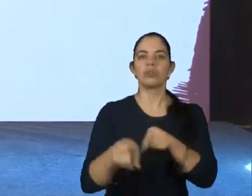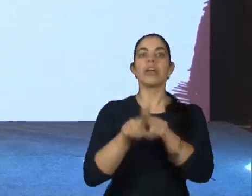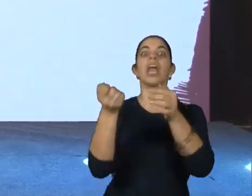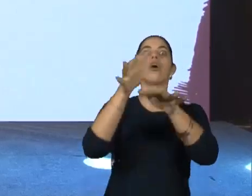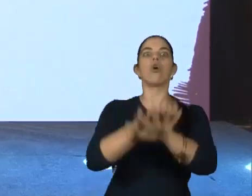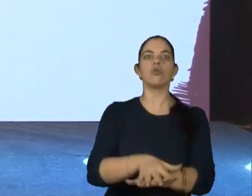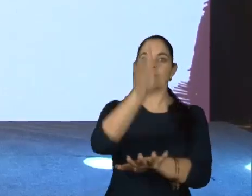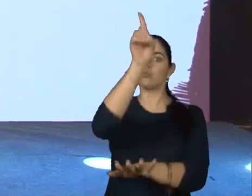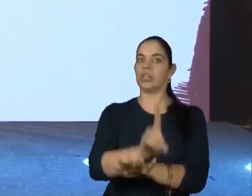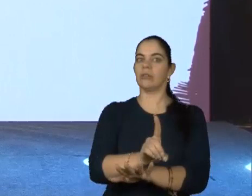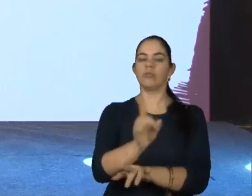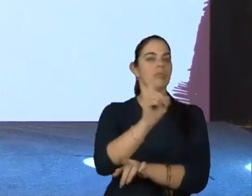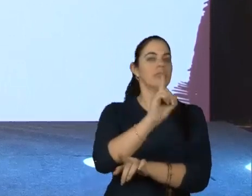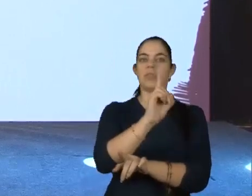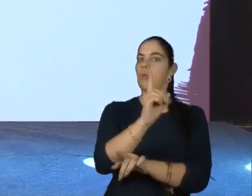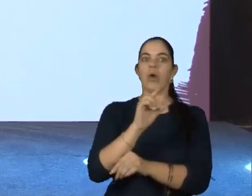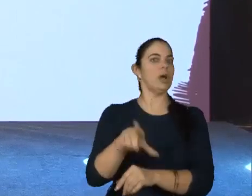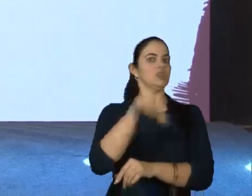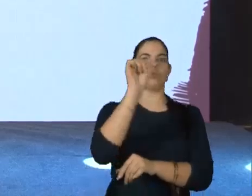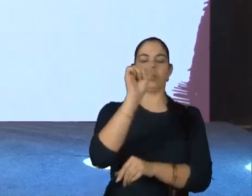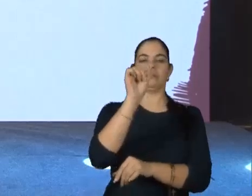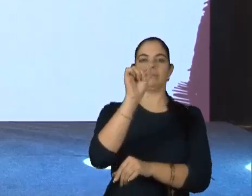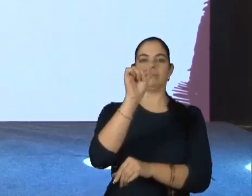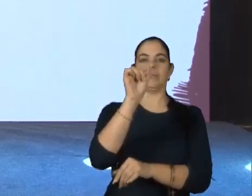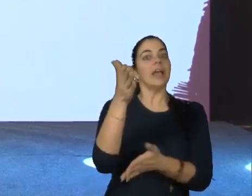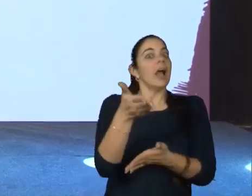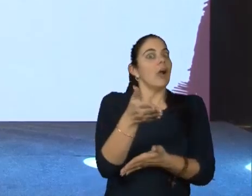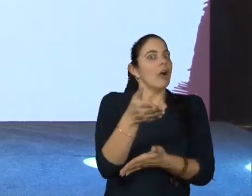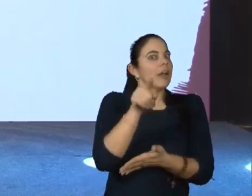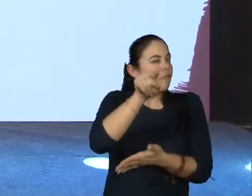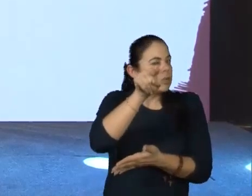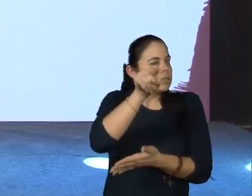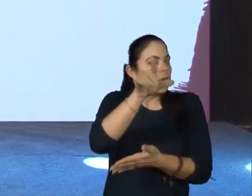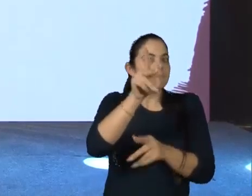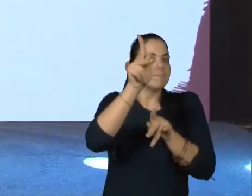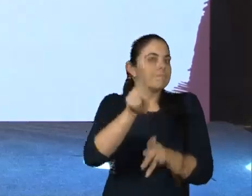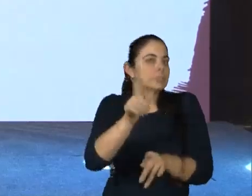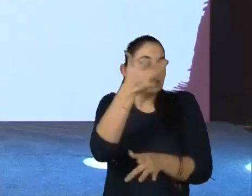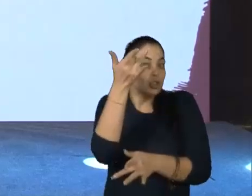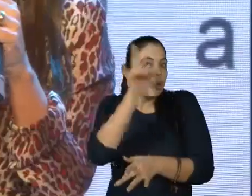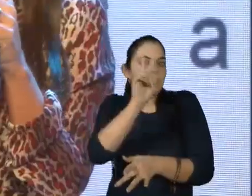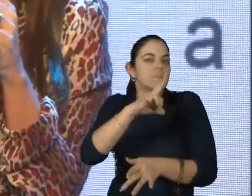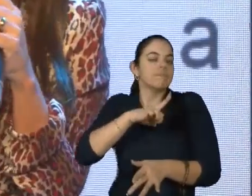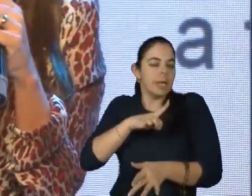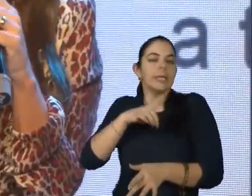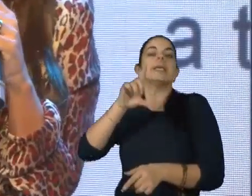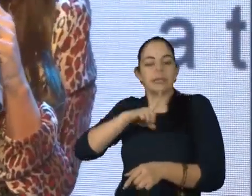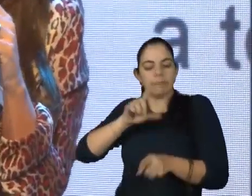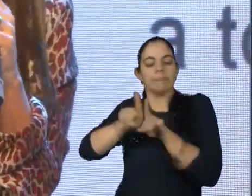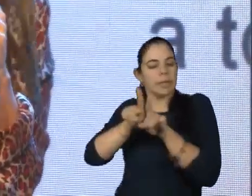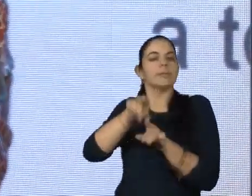inclusão é um direito, não é uma escolha. Então, agora que você, pessoa, com e sem deficiência, entendeu,